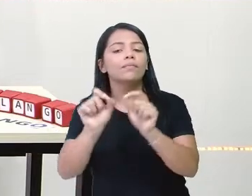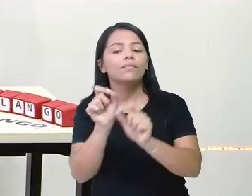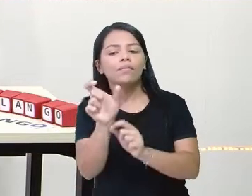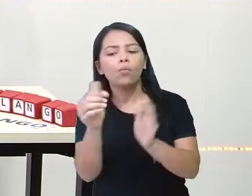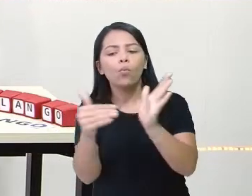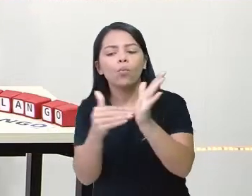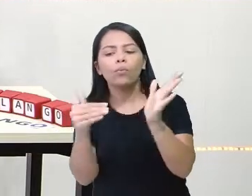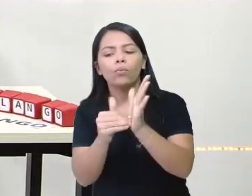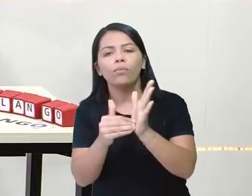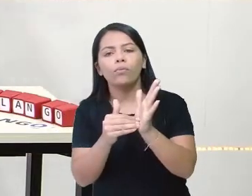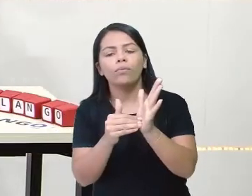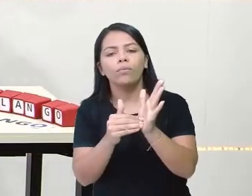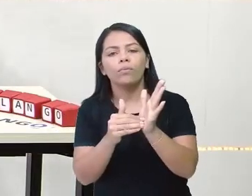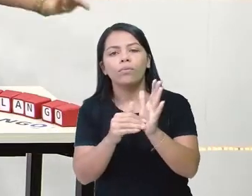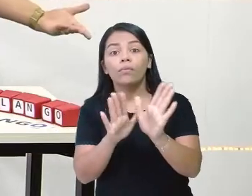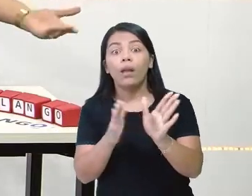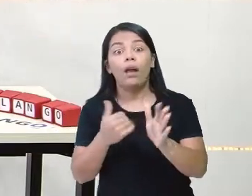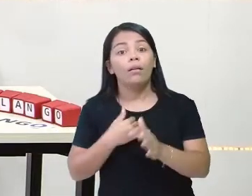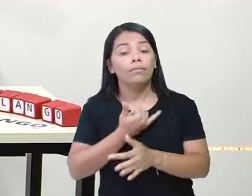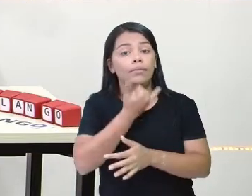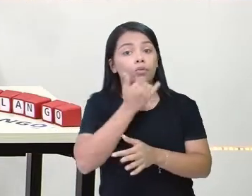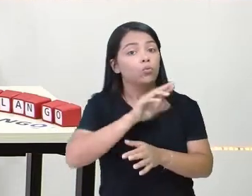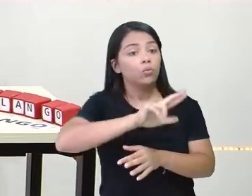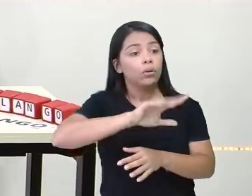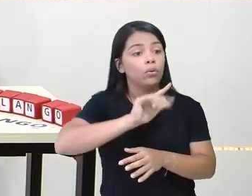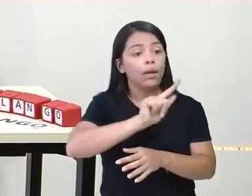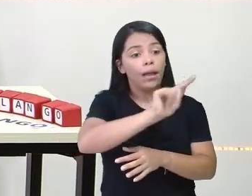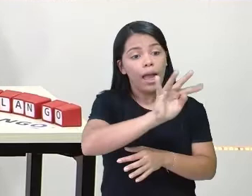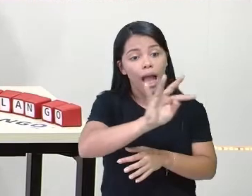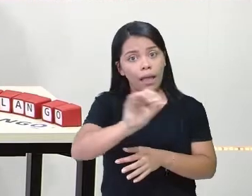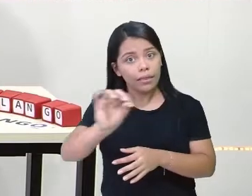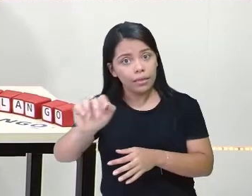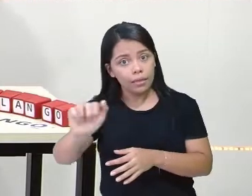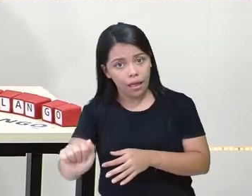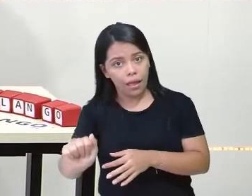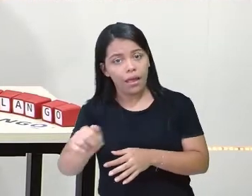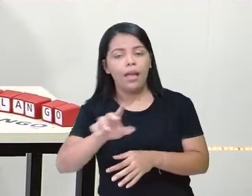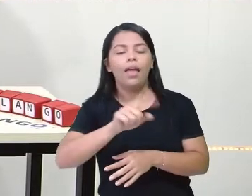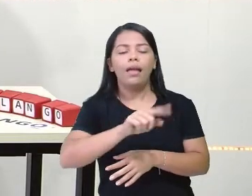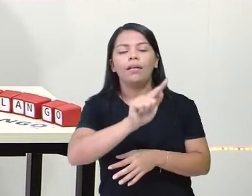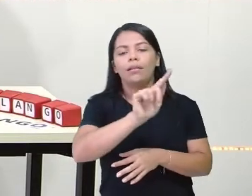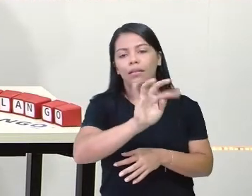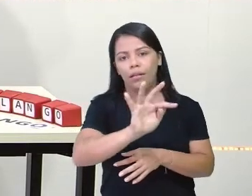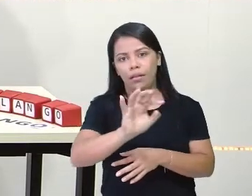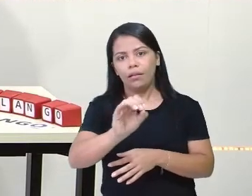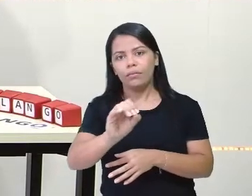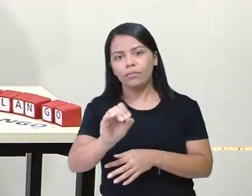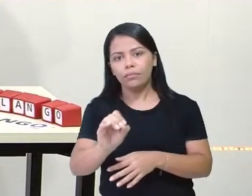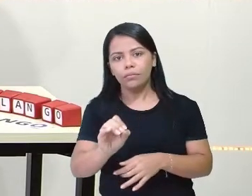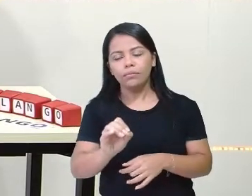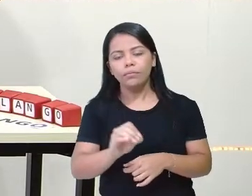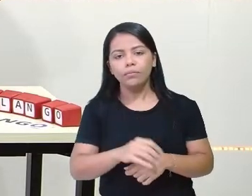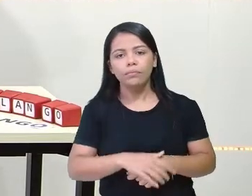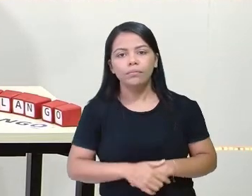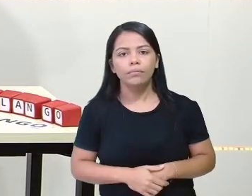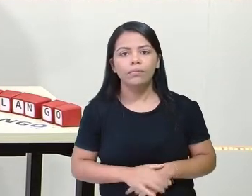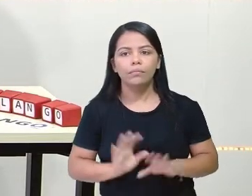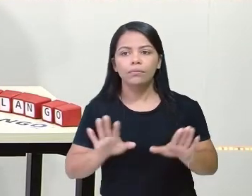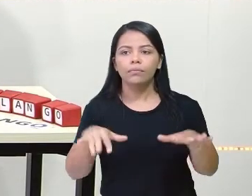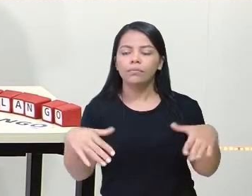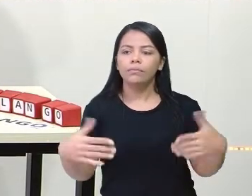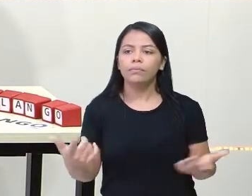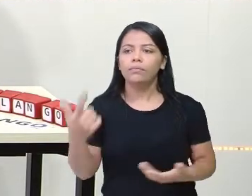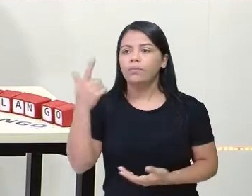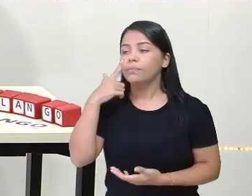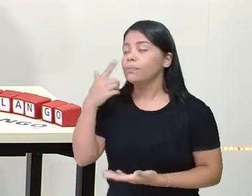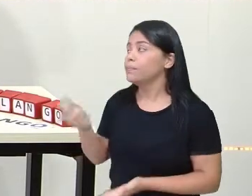gato. Não é gata. É gato. Então, vamos lá. Olha aí. Calango. A gente já